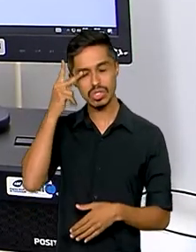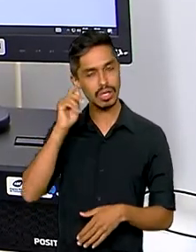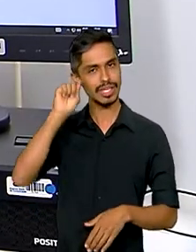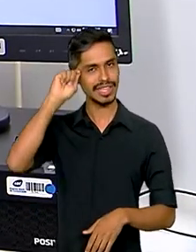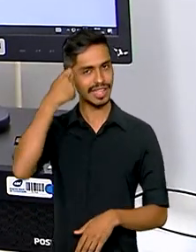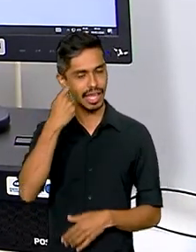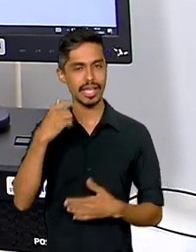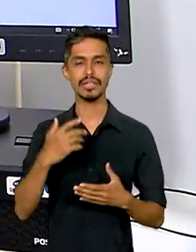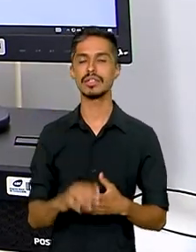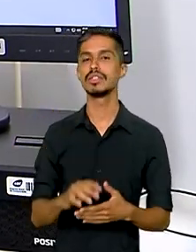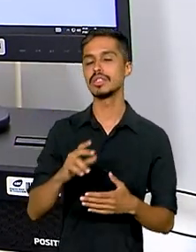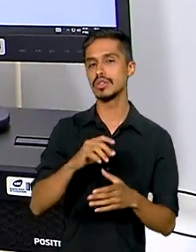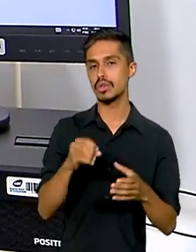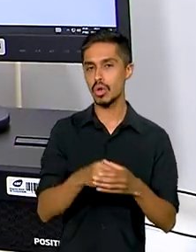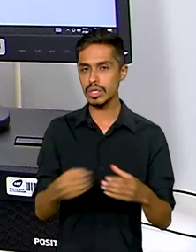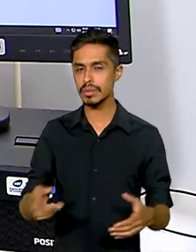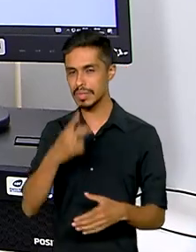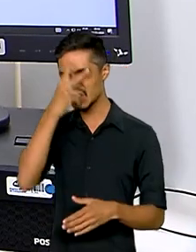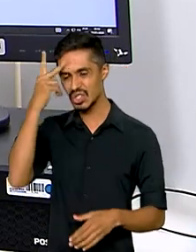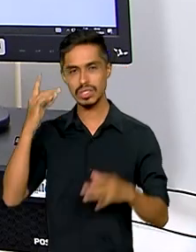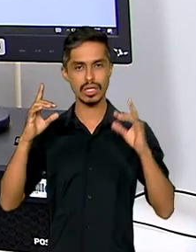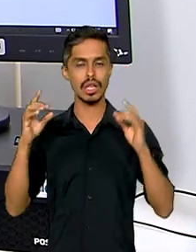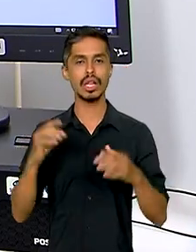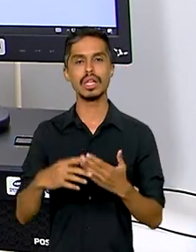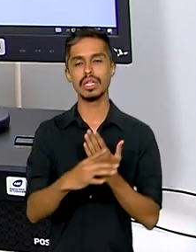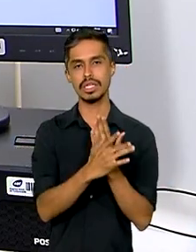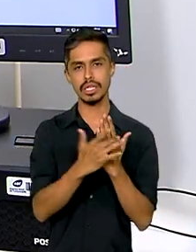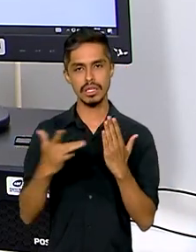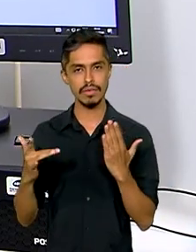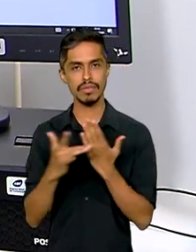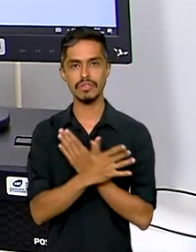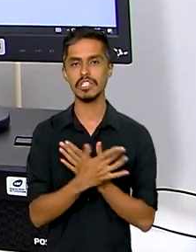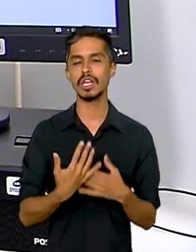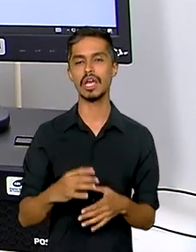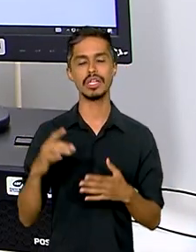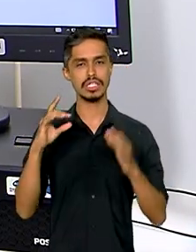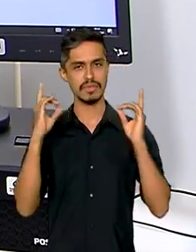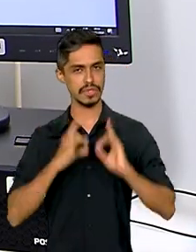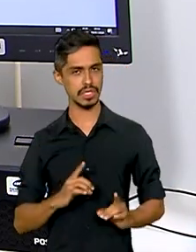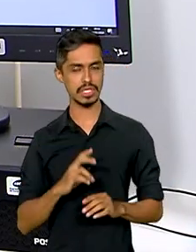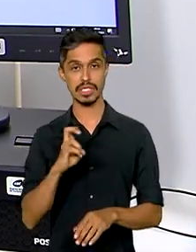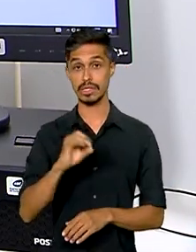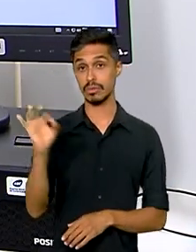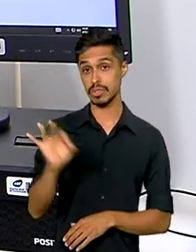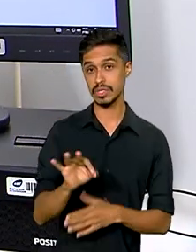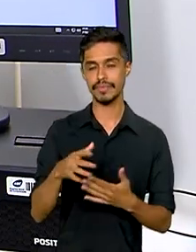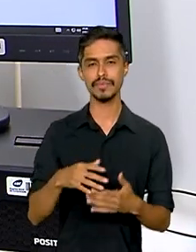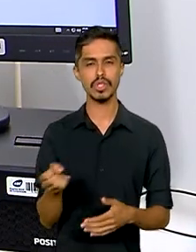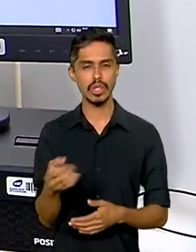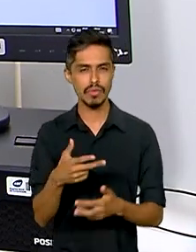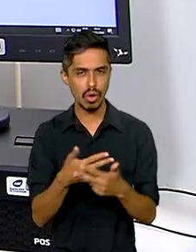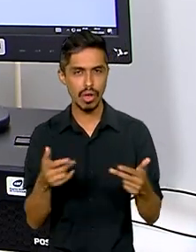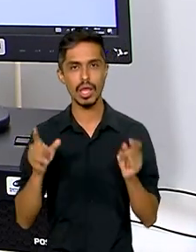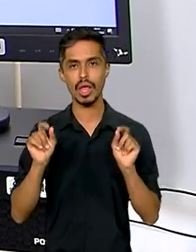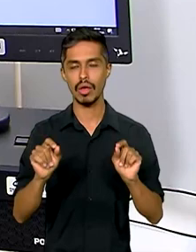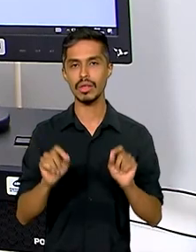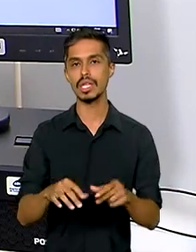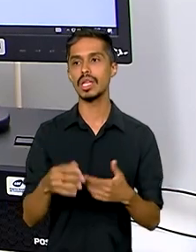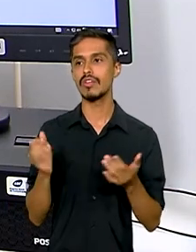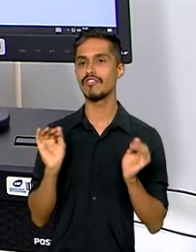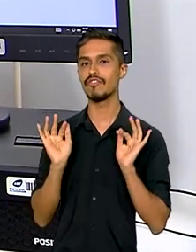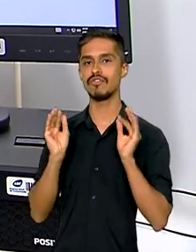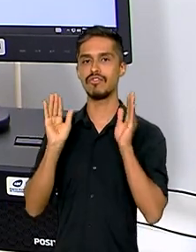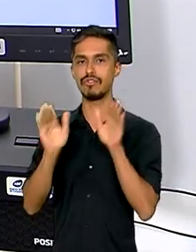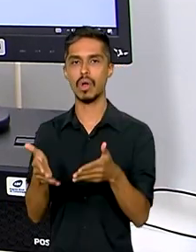negras, cotas para pessoas com deficiência, 5%. E a gente tem uma novidade nesse concurso, que é para a FUNAI,